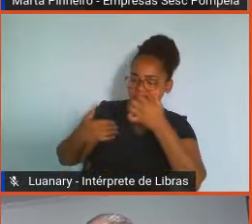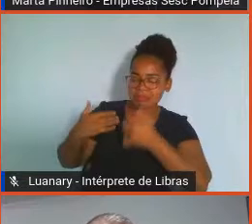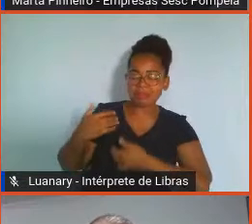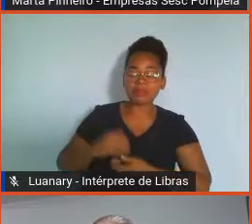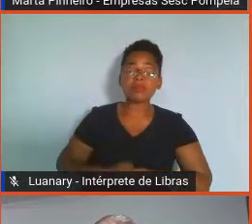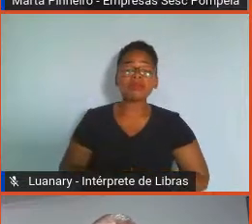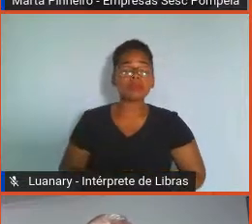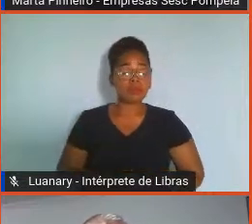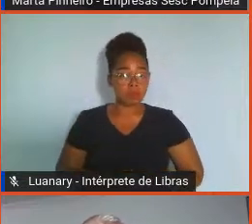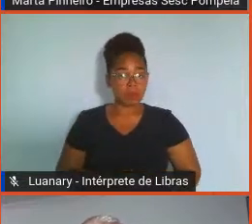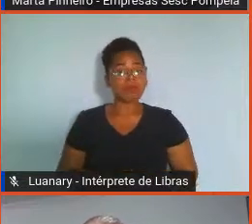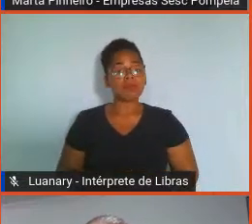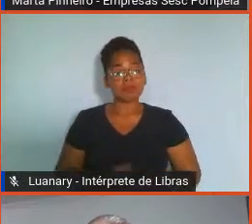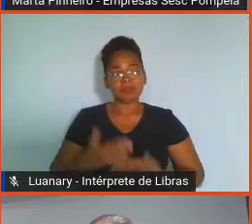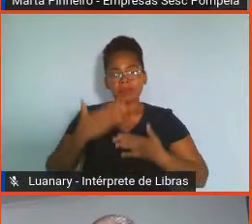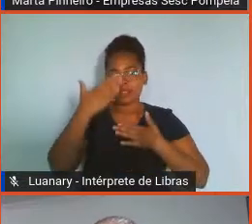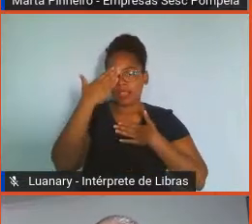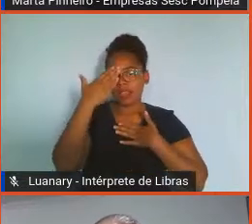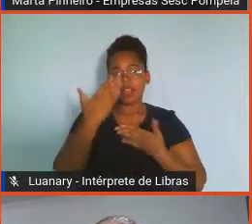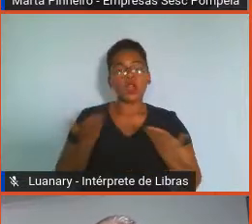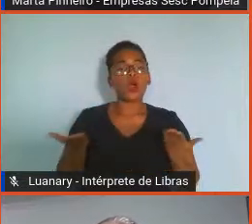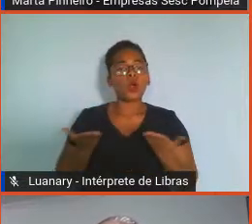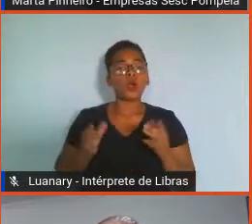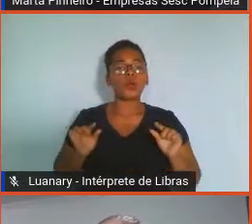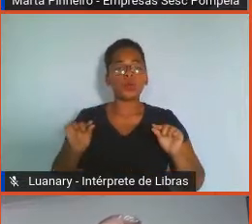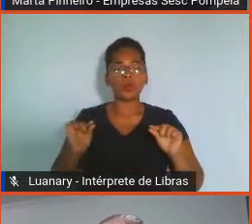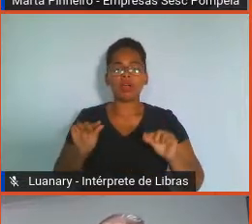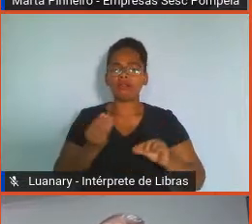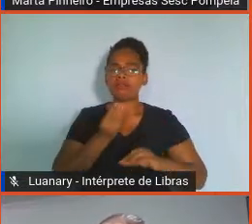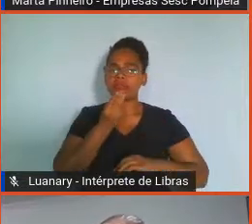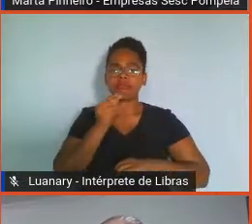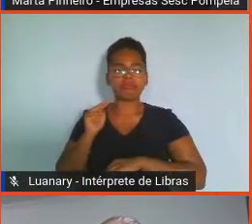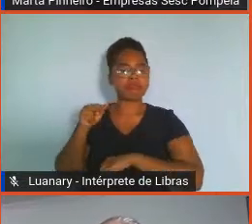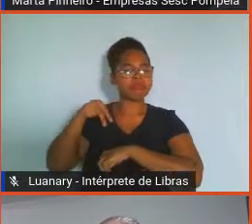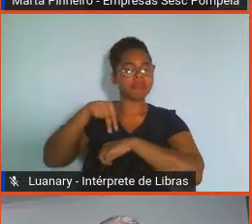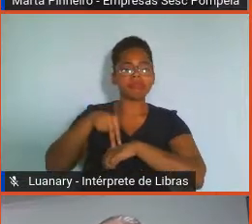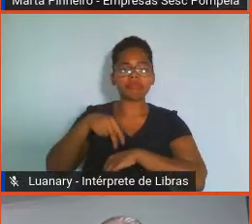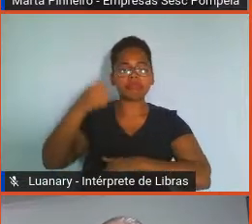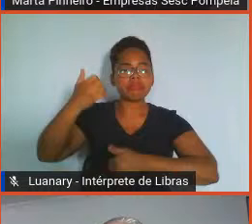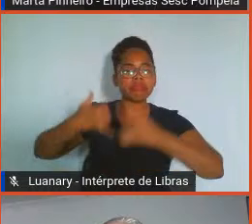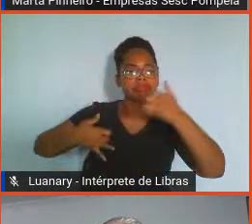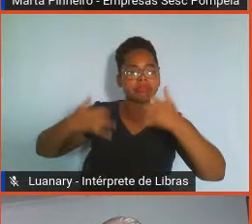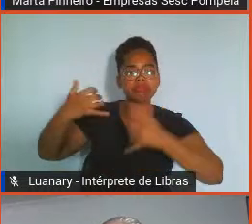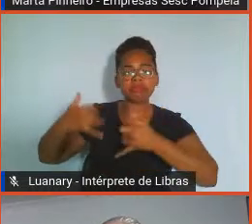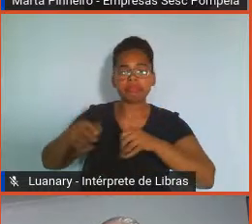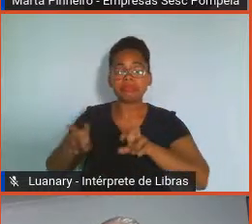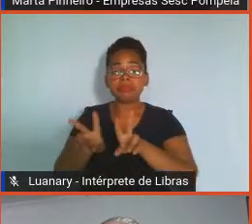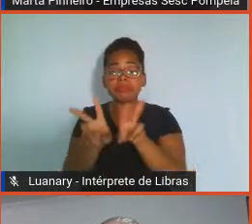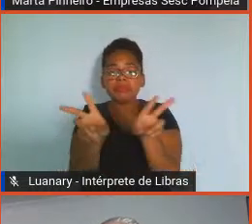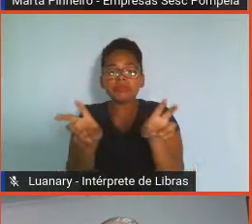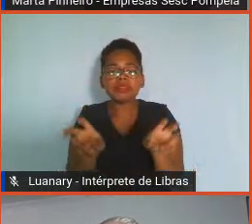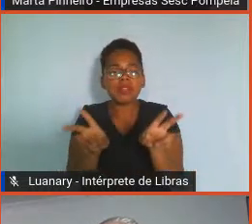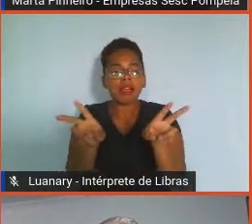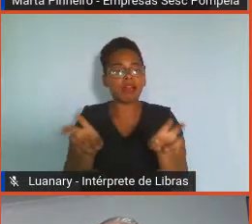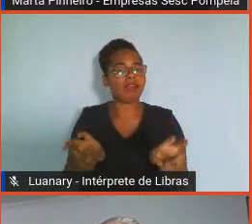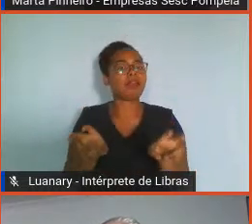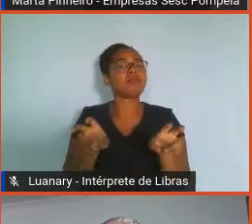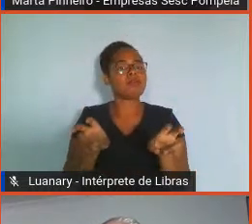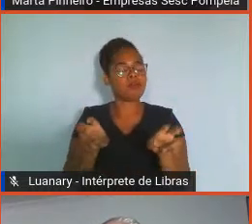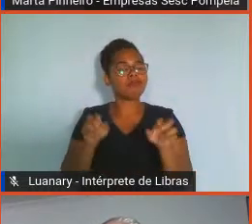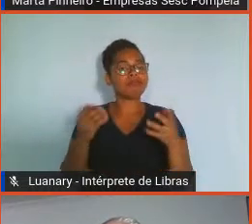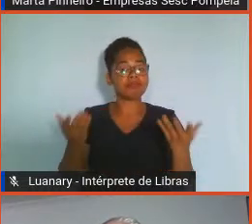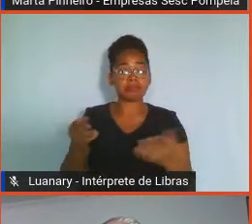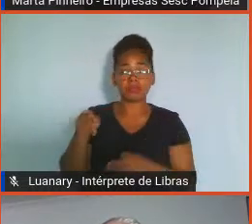muito de agradecer pela oportunidade de estar aqui com vocês partilhando sobre esse tema, né? Como o Cláudio